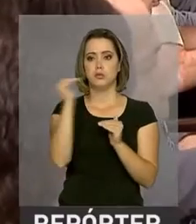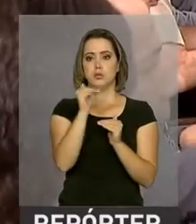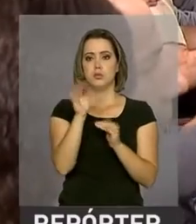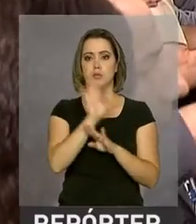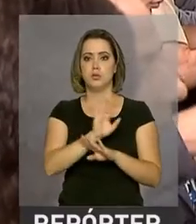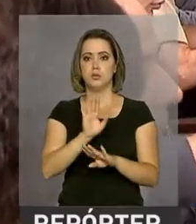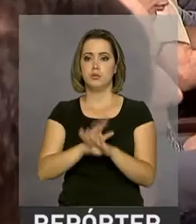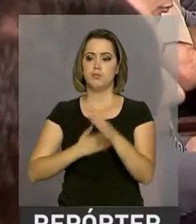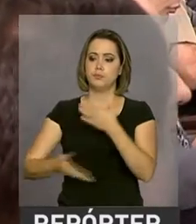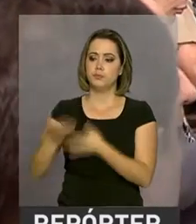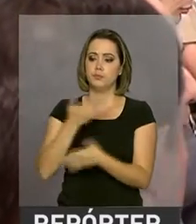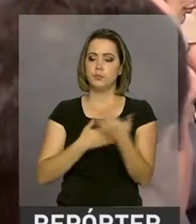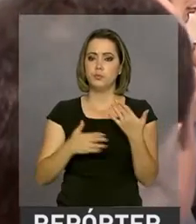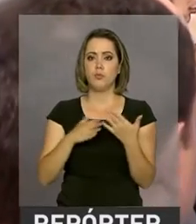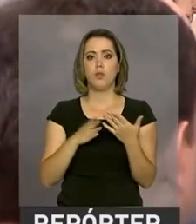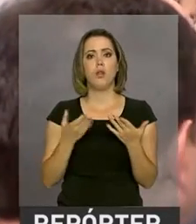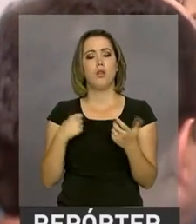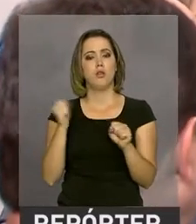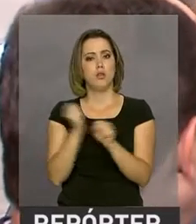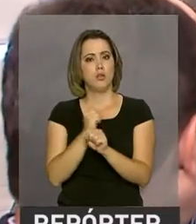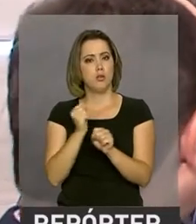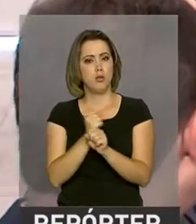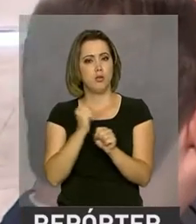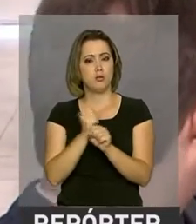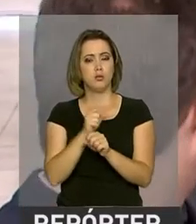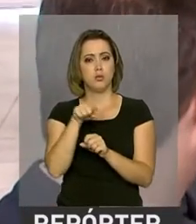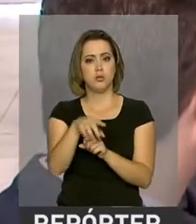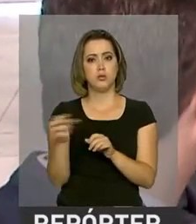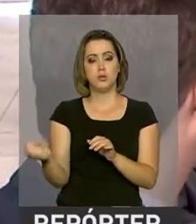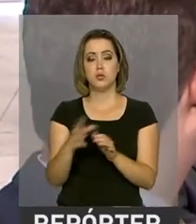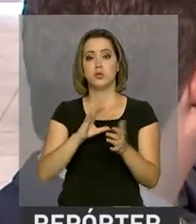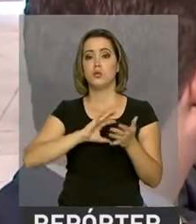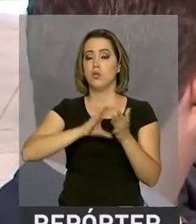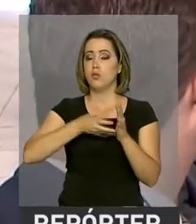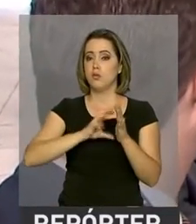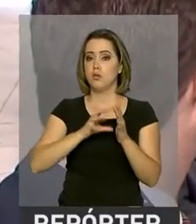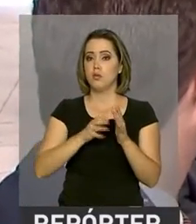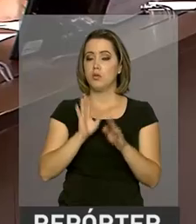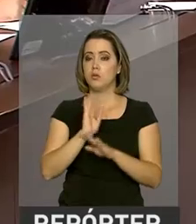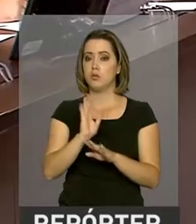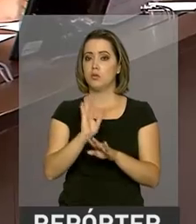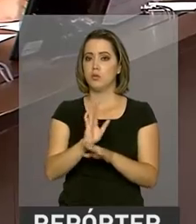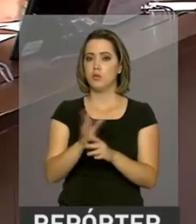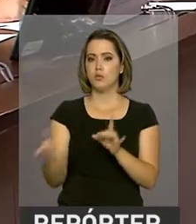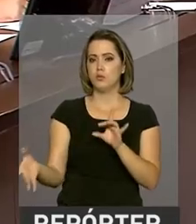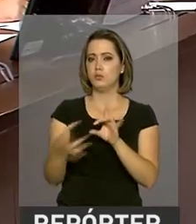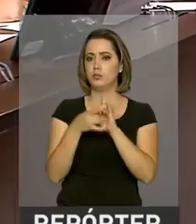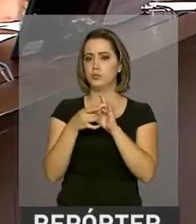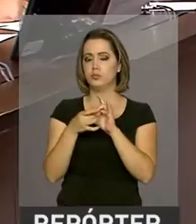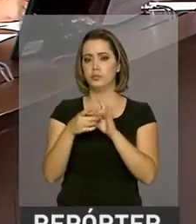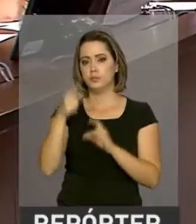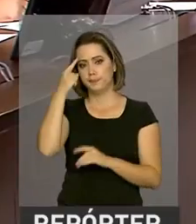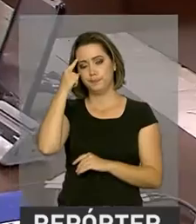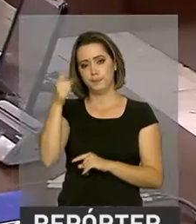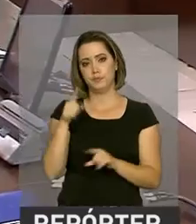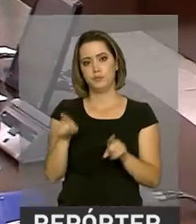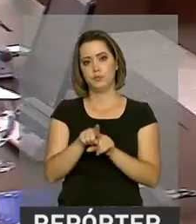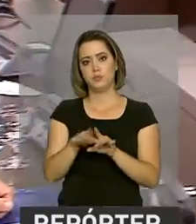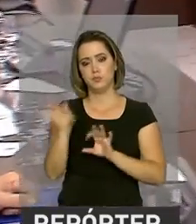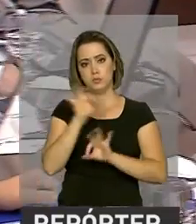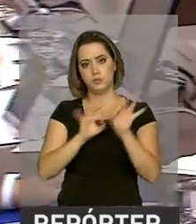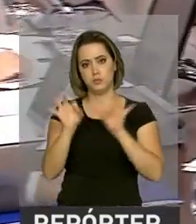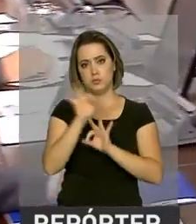cooperação internacional, a estruturação de bancos de dados nacionais com o aumento da cooperação e da integração na inteligência e o